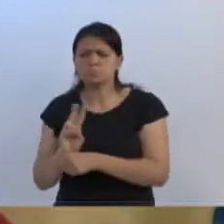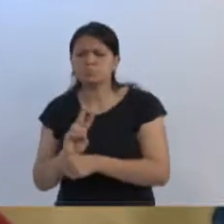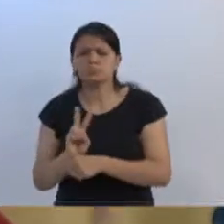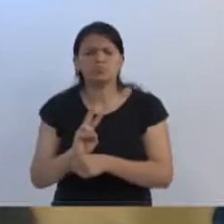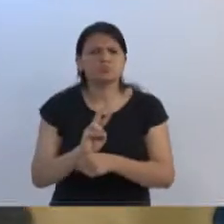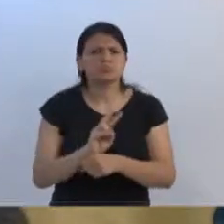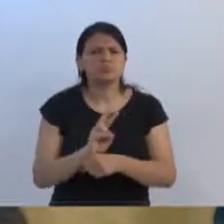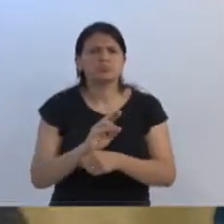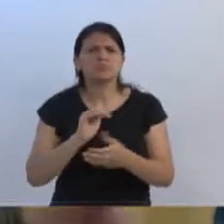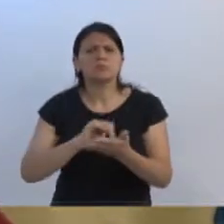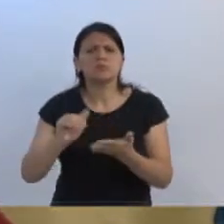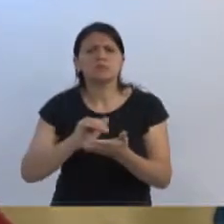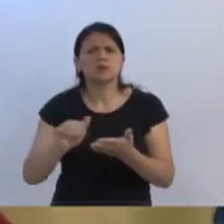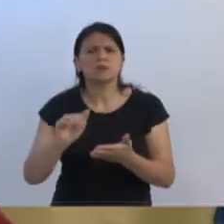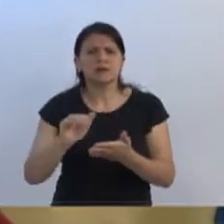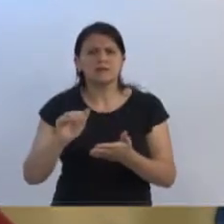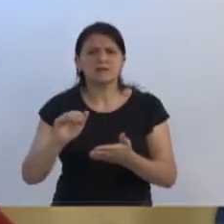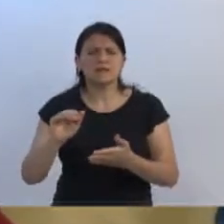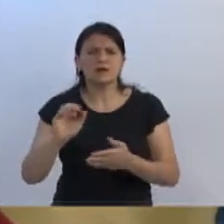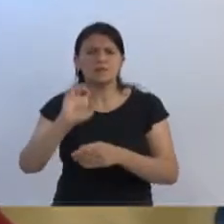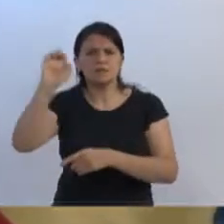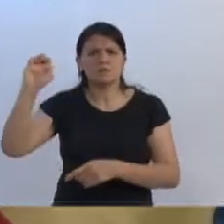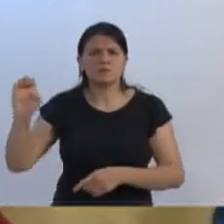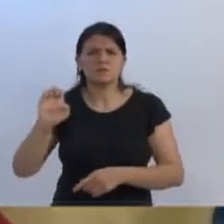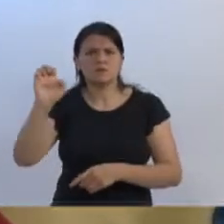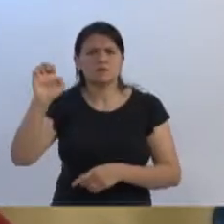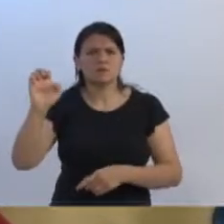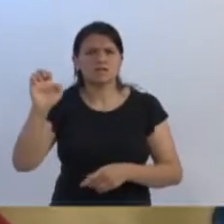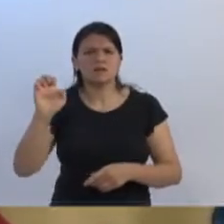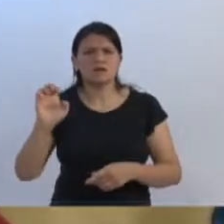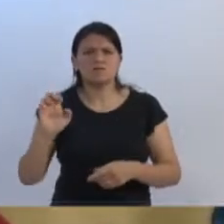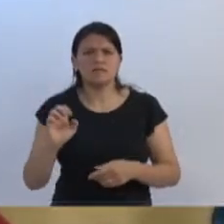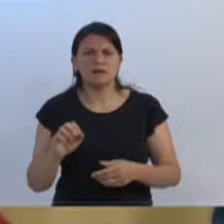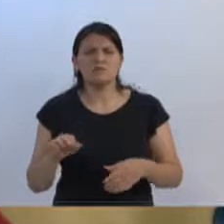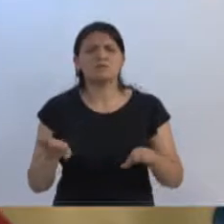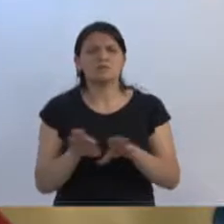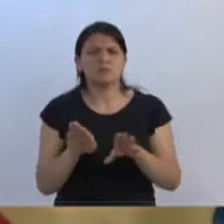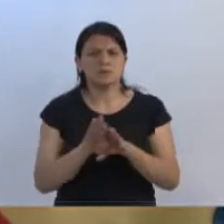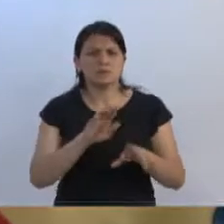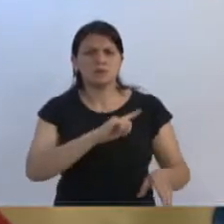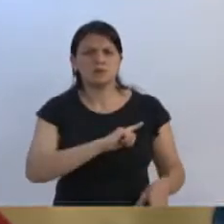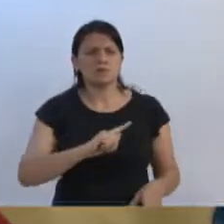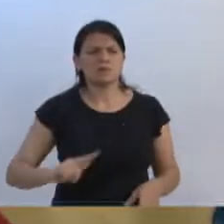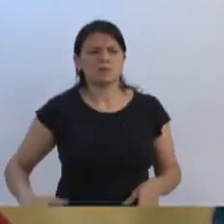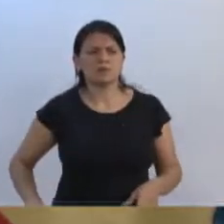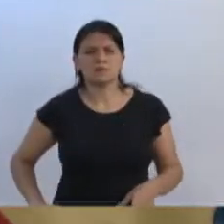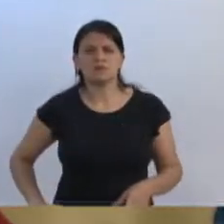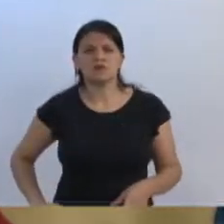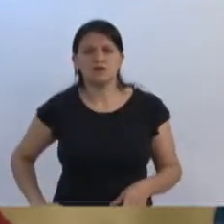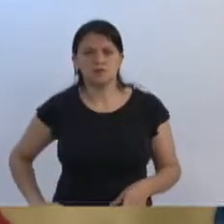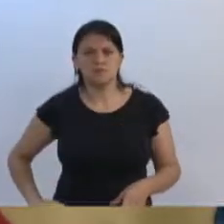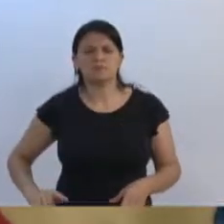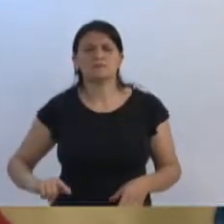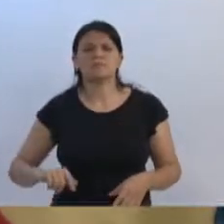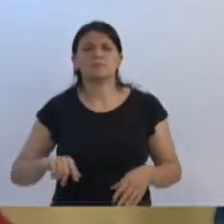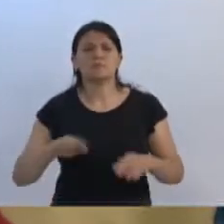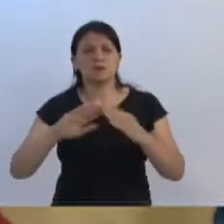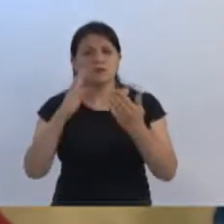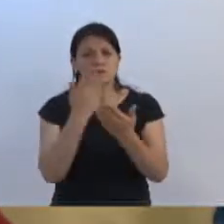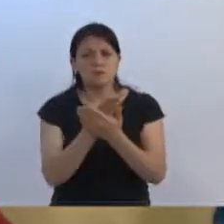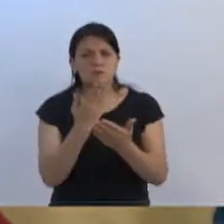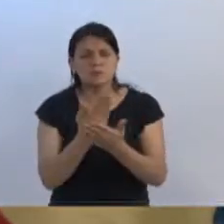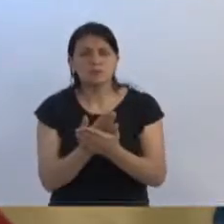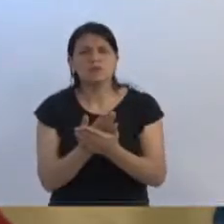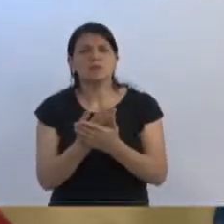Educação do Estado e do Governo do Estado para reformar essa escola também. A gente quer, sim, que essas escolas que estão atendendo bem a comunidade e que